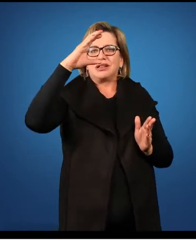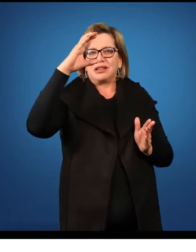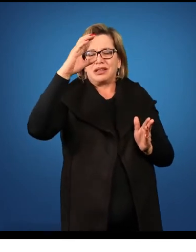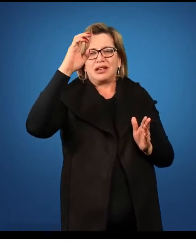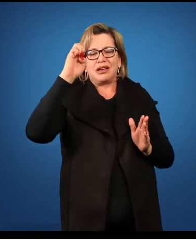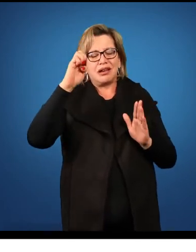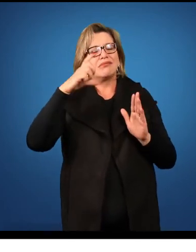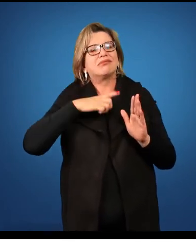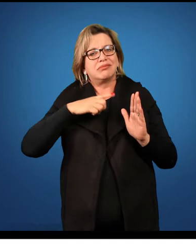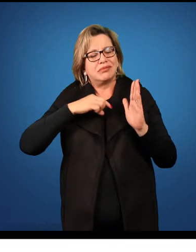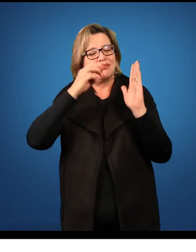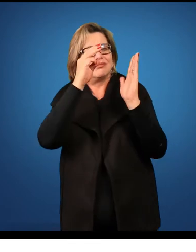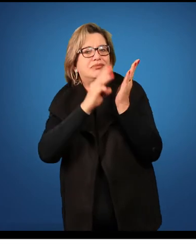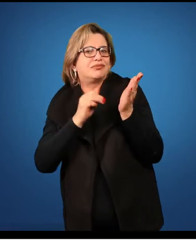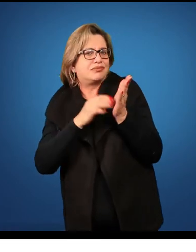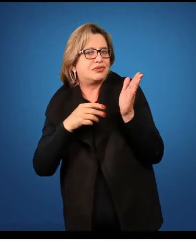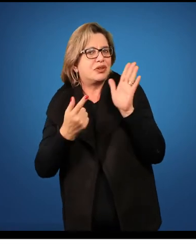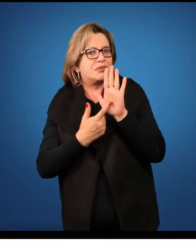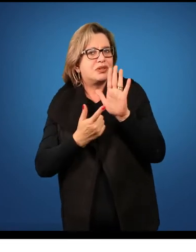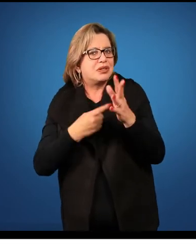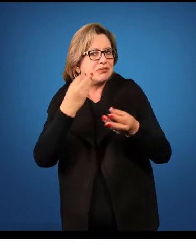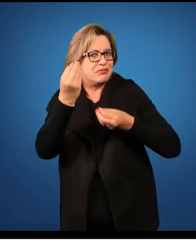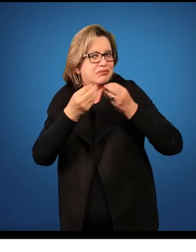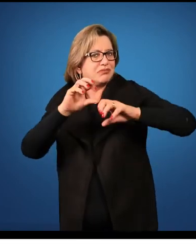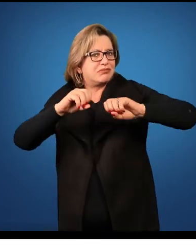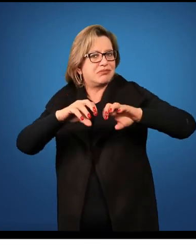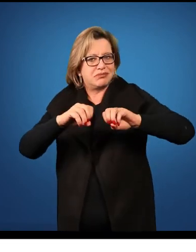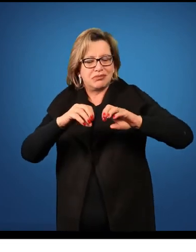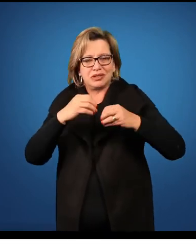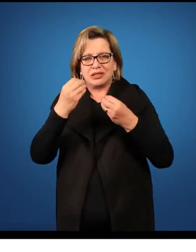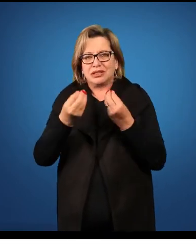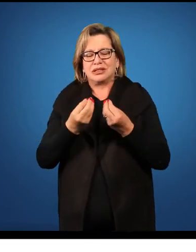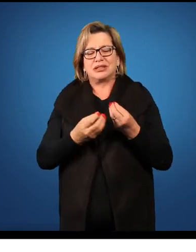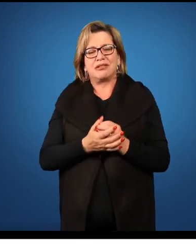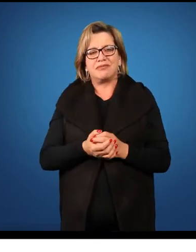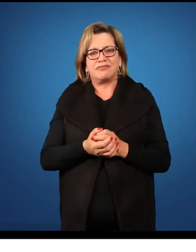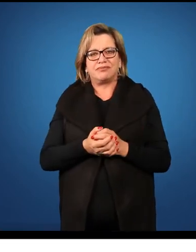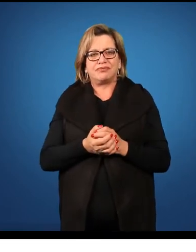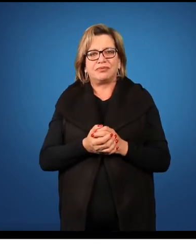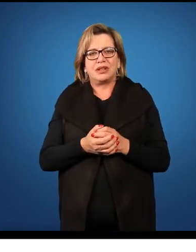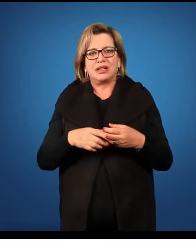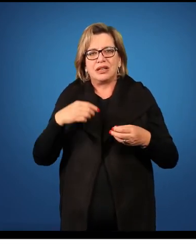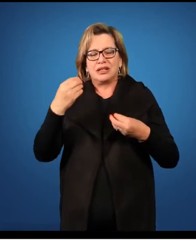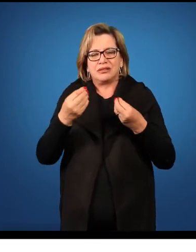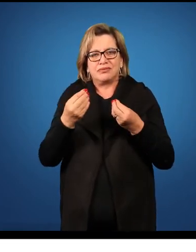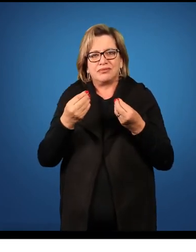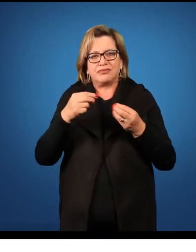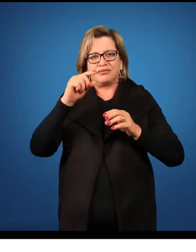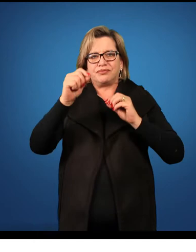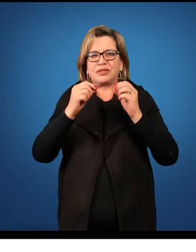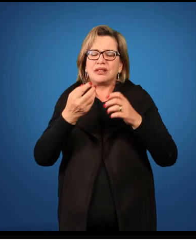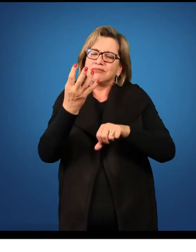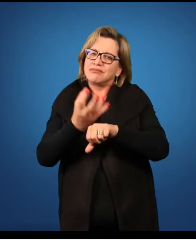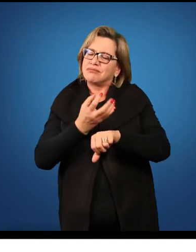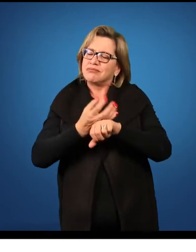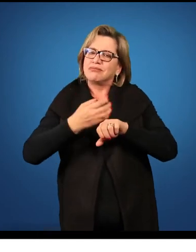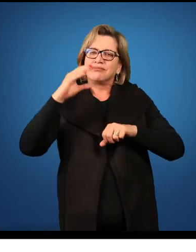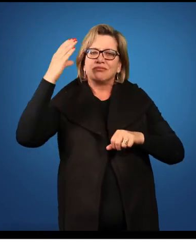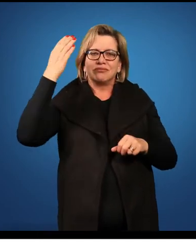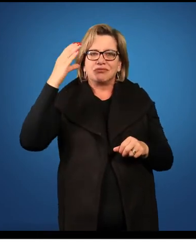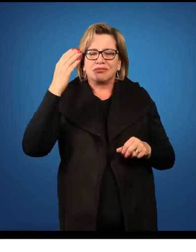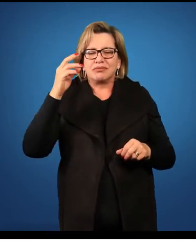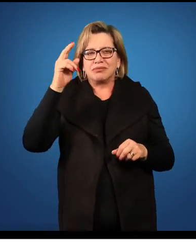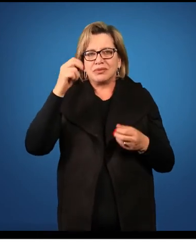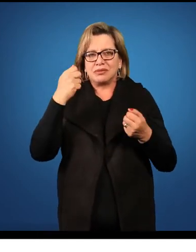de como trabalhar esses conteúdos estruturantes, conteúdos básicos nos anos de ensino. Então, nesse caso, a disciplina de ciências,